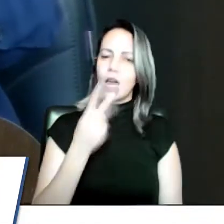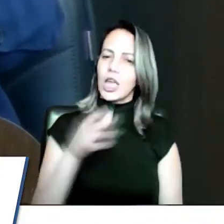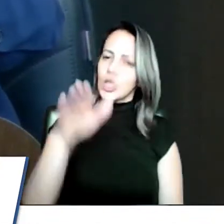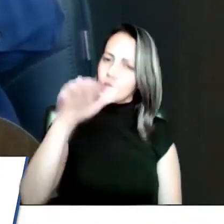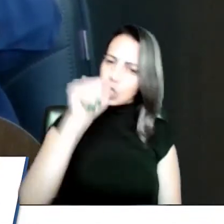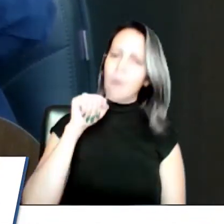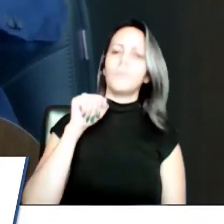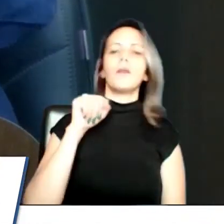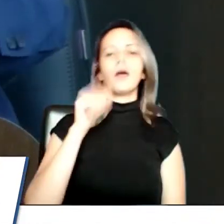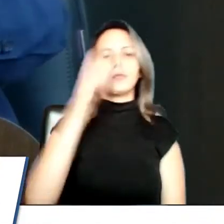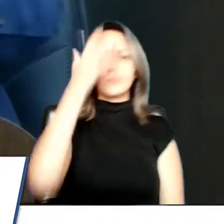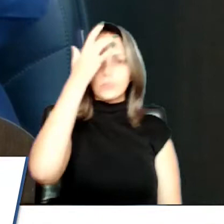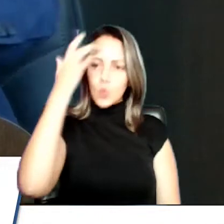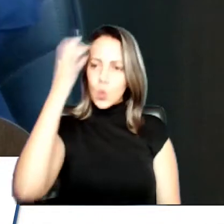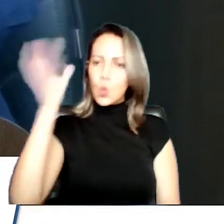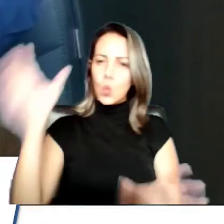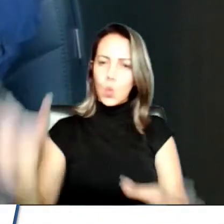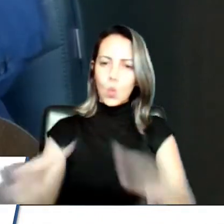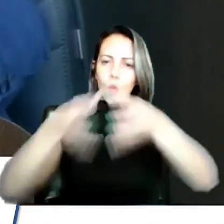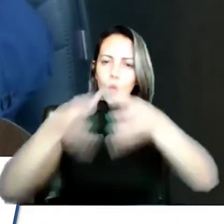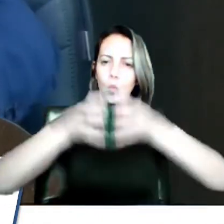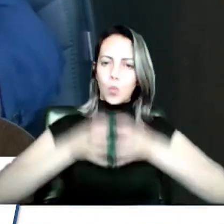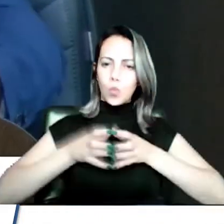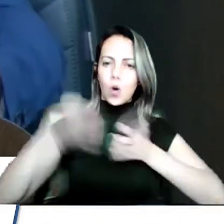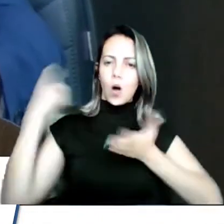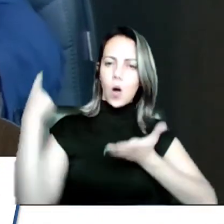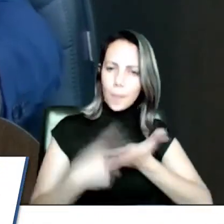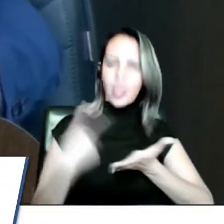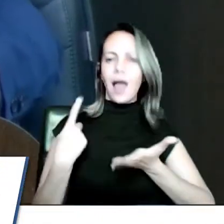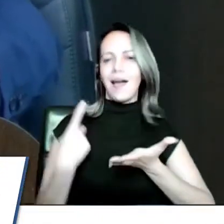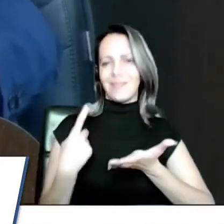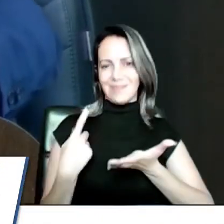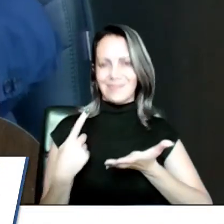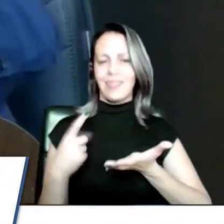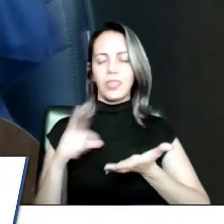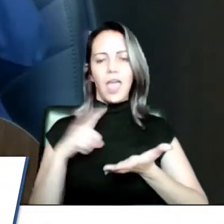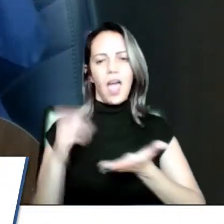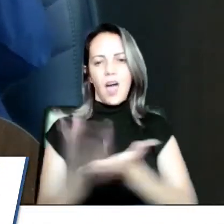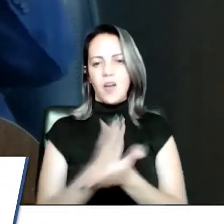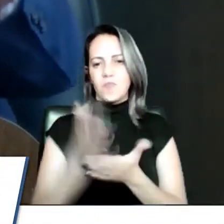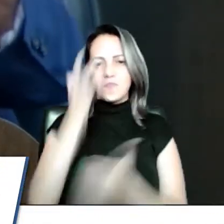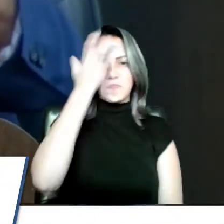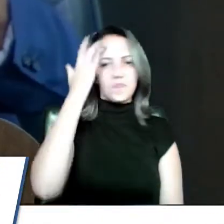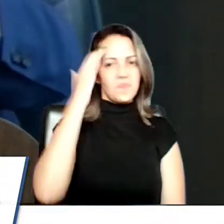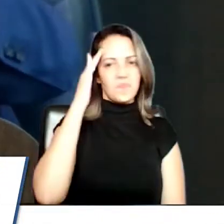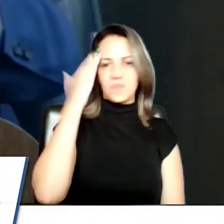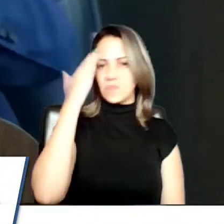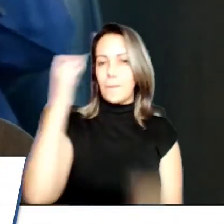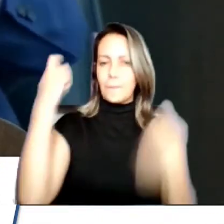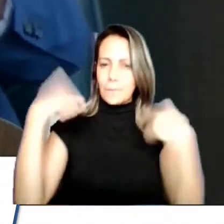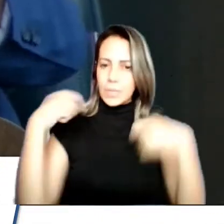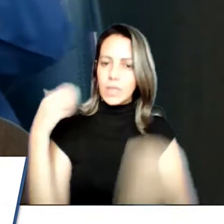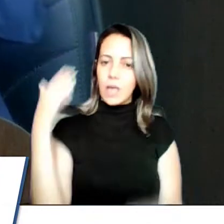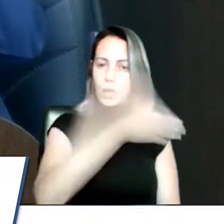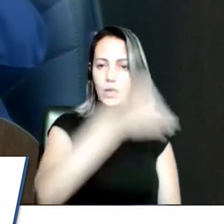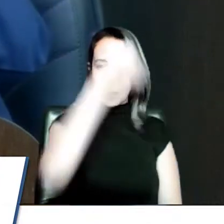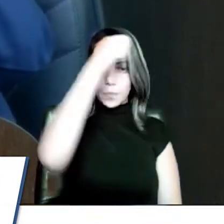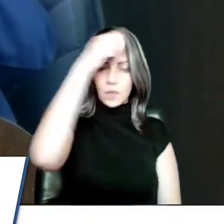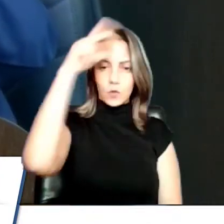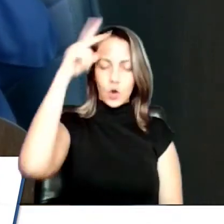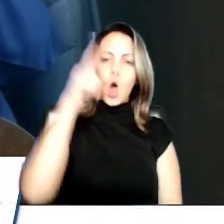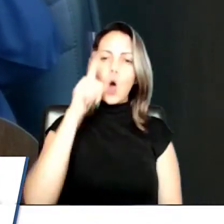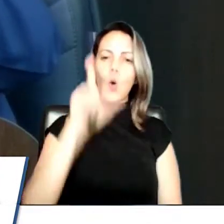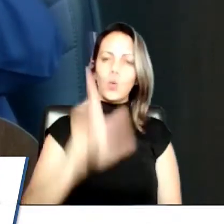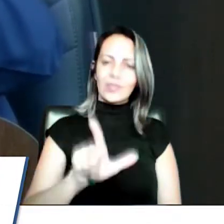entendem que tem que ir à prefeitura para legalizar a situação. Então, dos dois lados lá, na questão da vigilância,